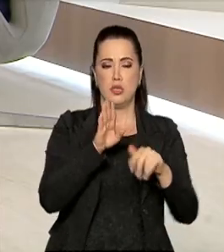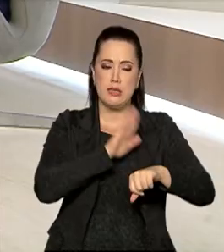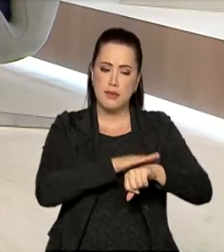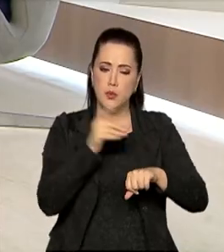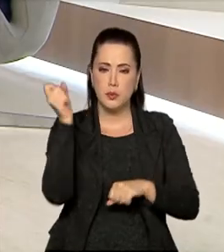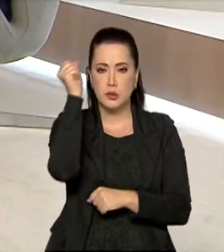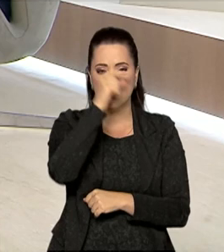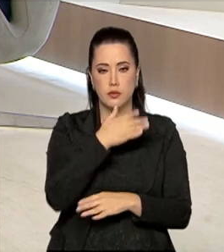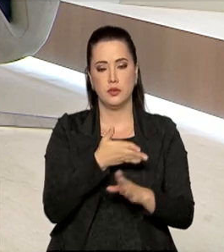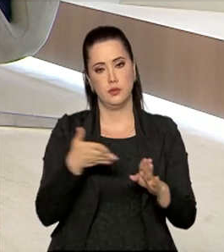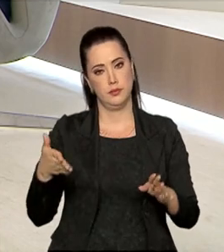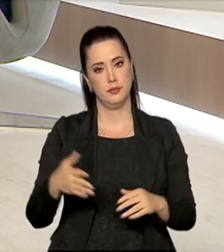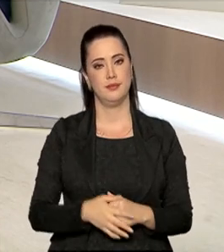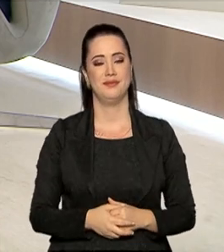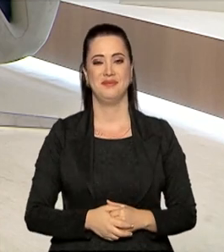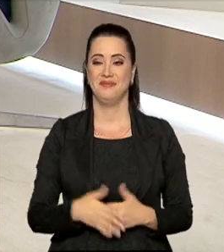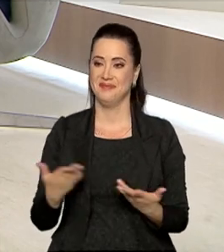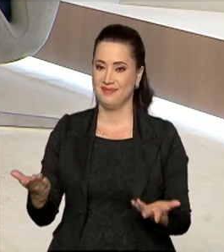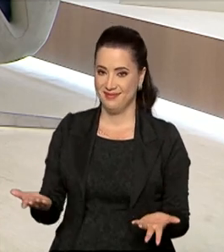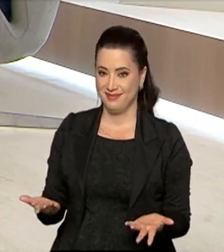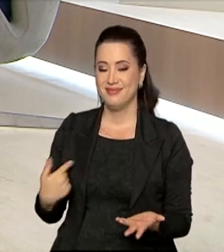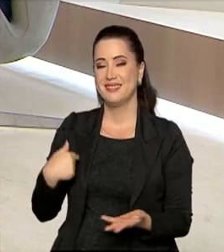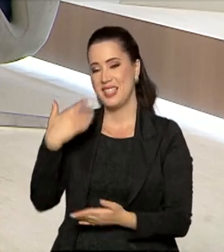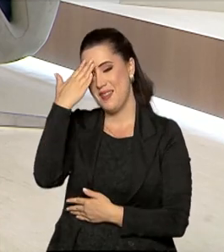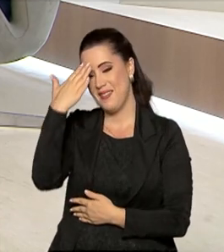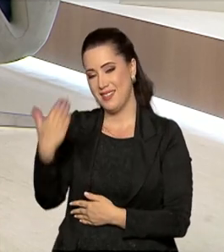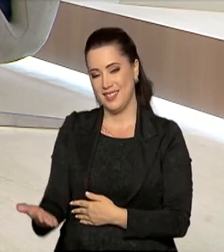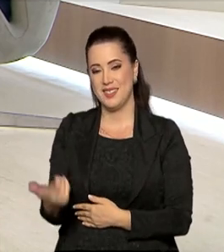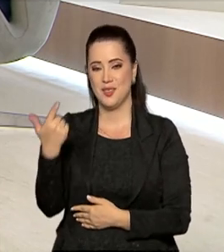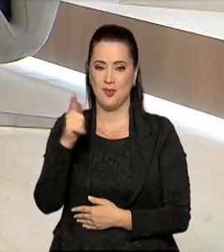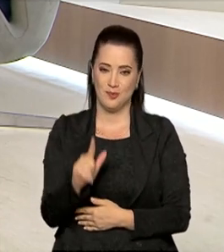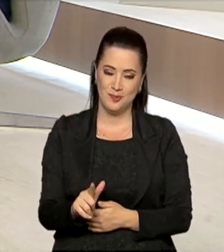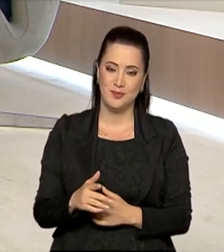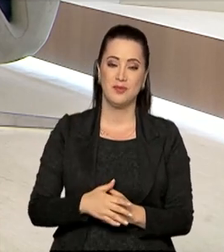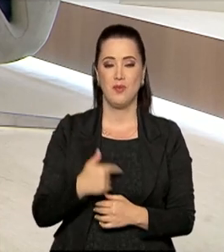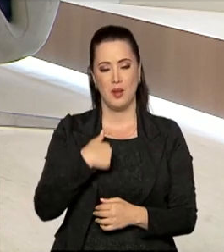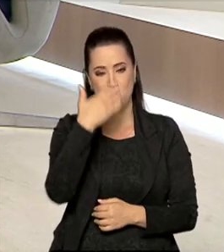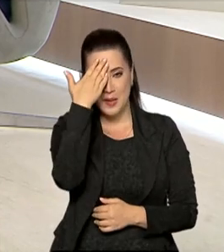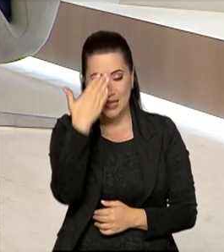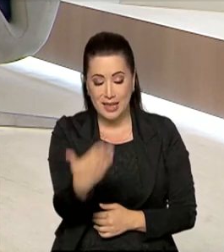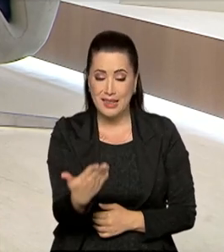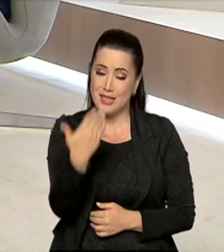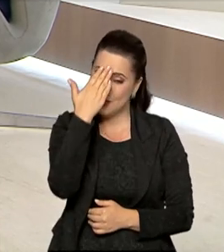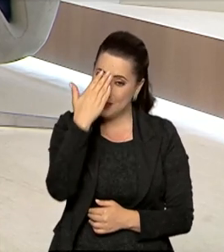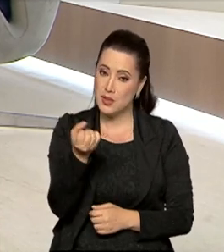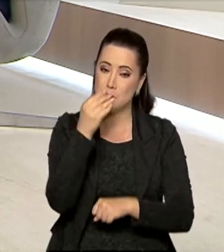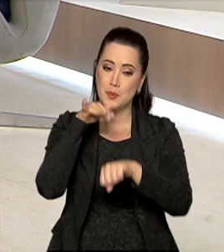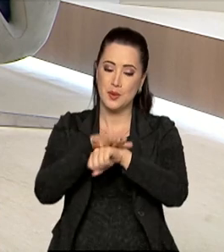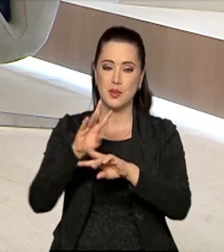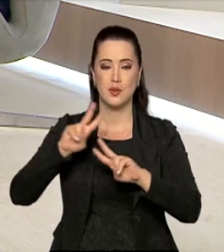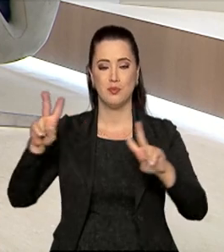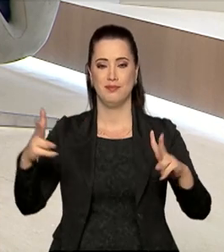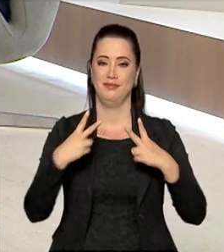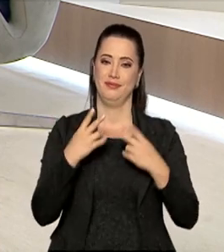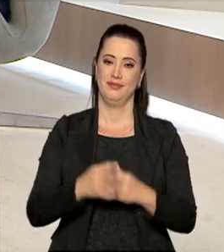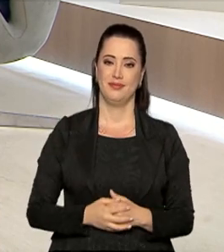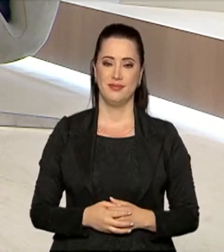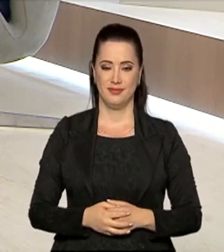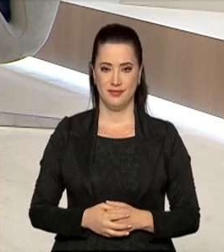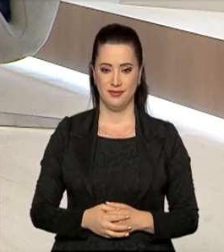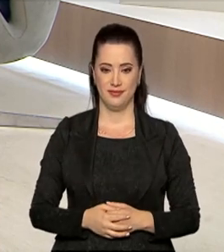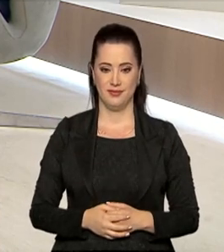delicado da pandemia. Catiúcia, muito obrigada pela participação. Obrigada mais uma vez e boa noite a todos que nos acompanharam até aqui.